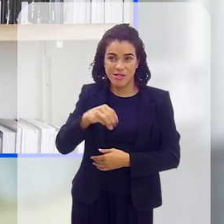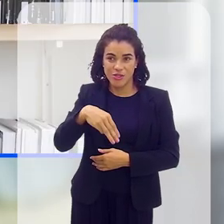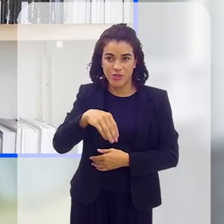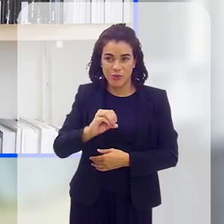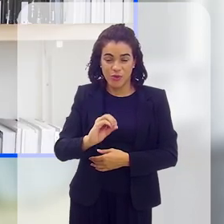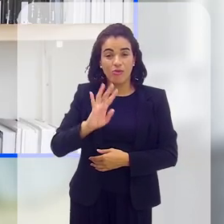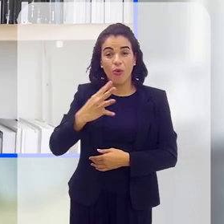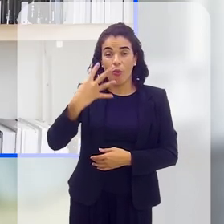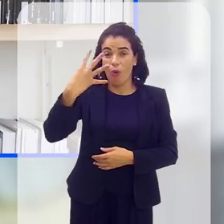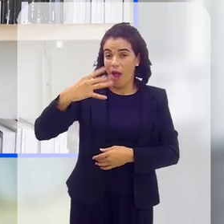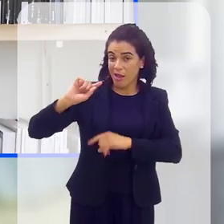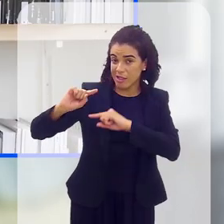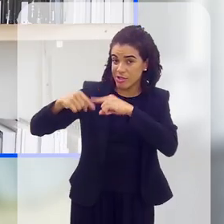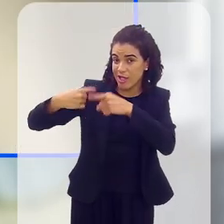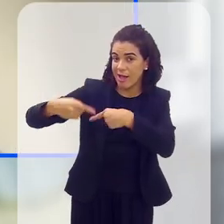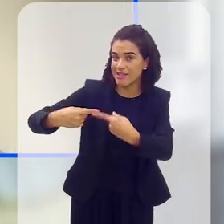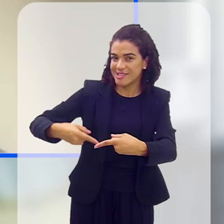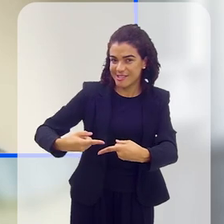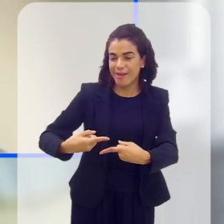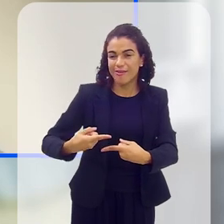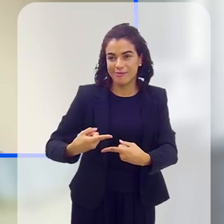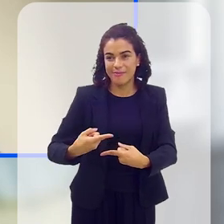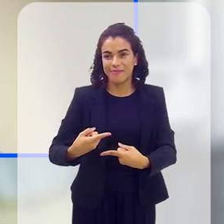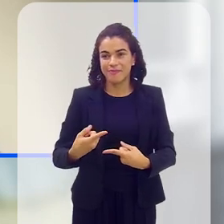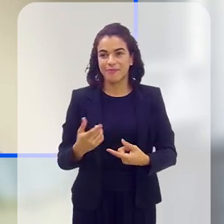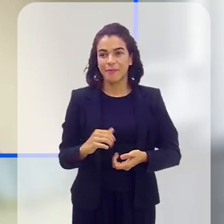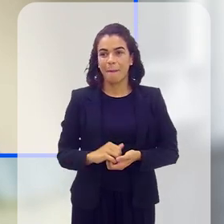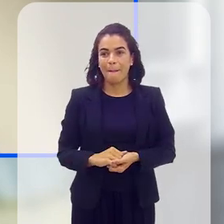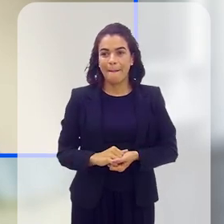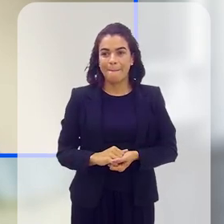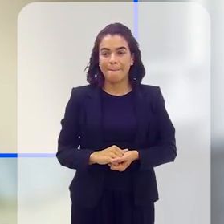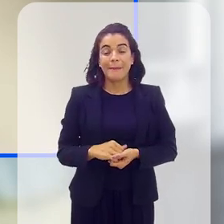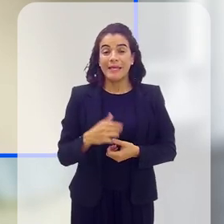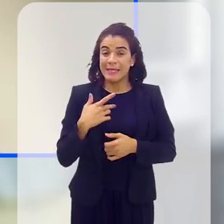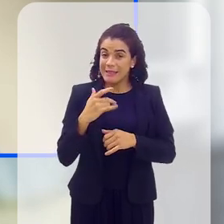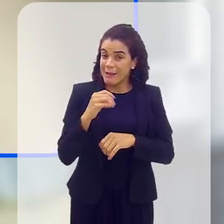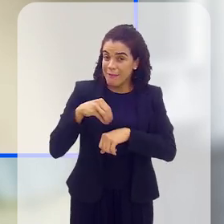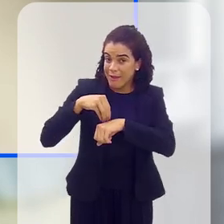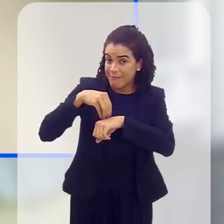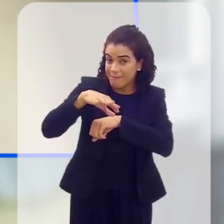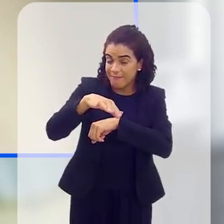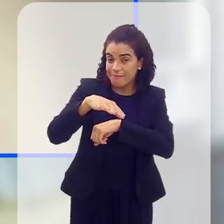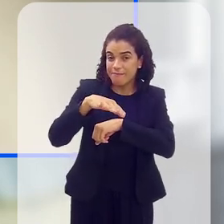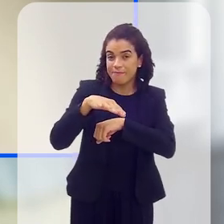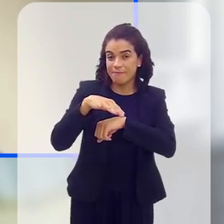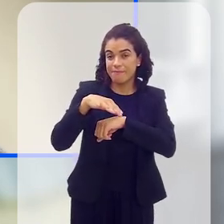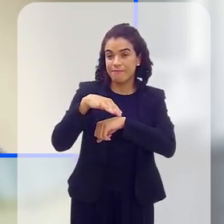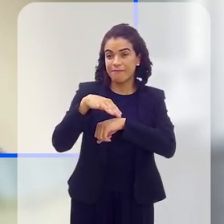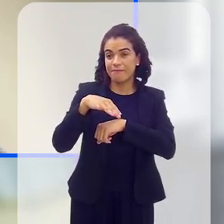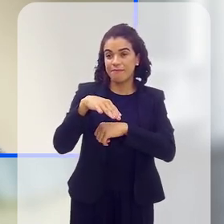geração aí, né? A quarta geração. A quarta geração. E vou te dizer uma coisa,